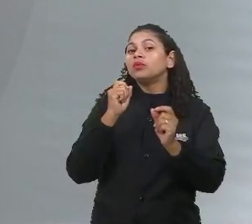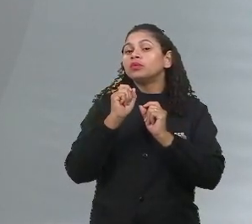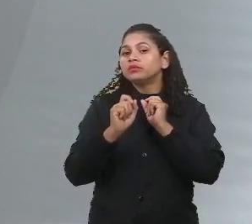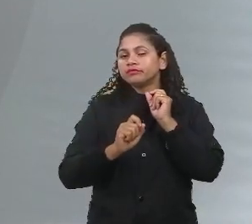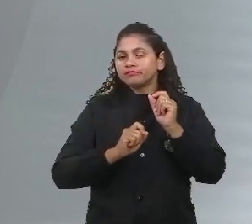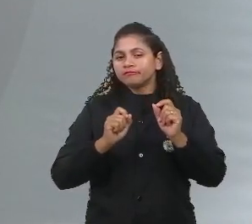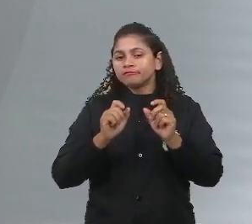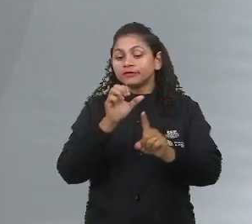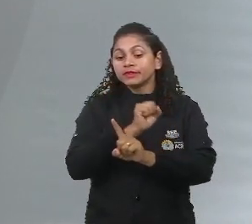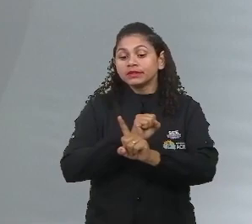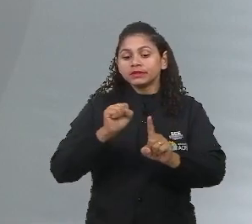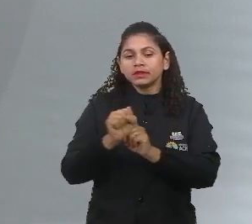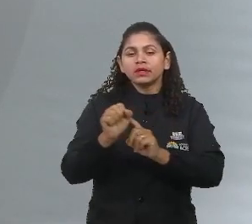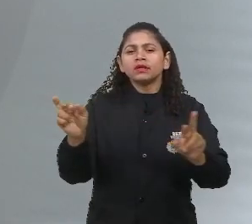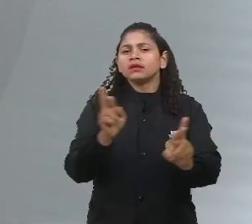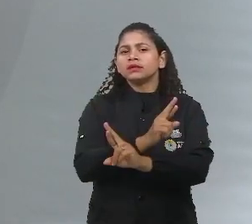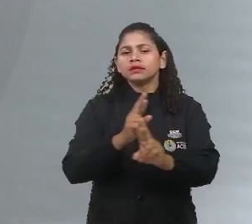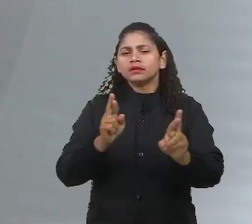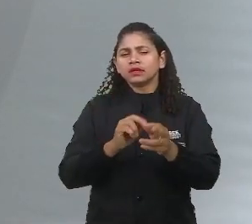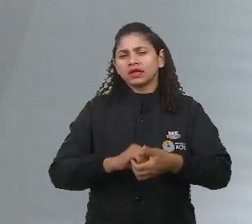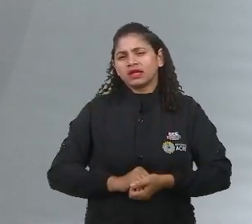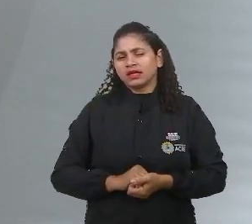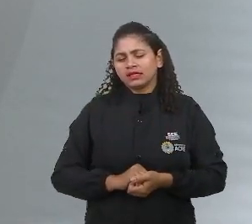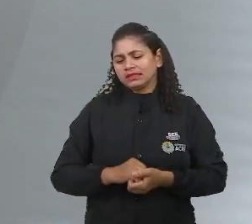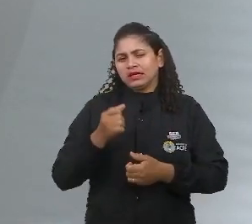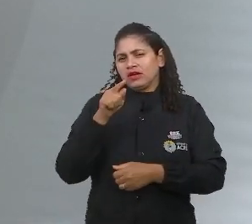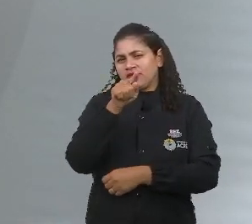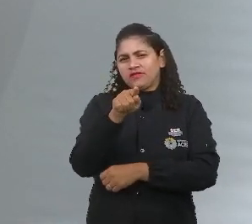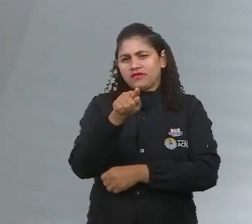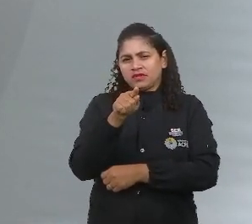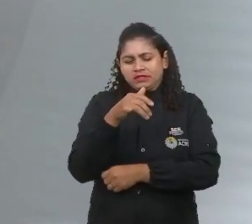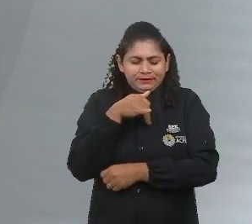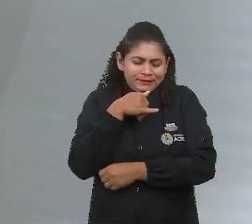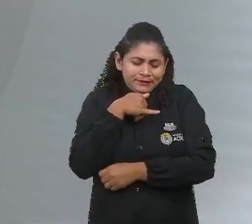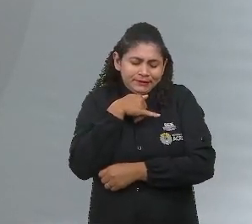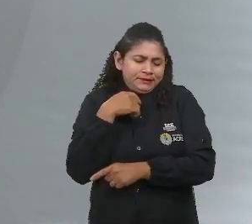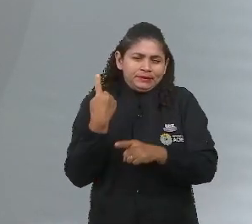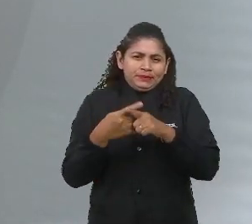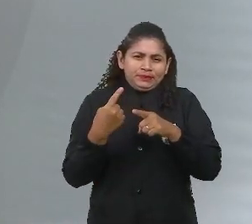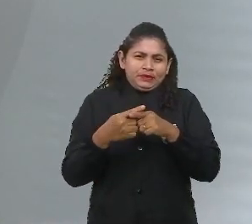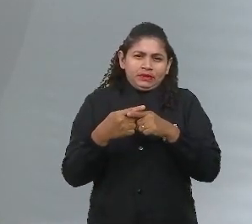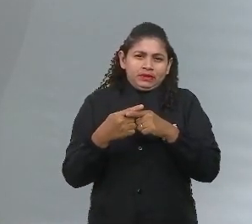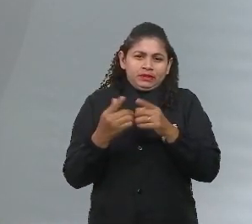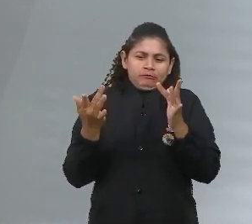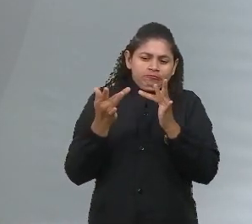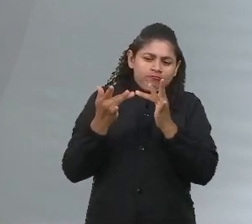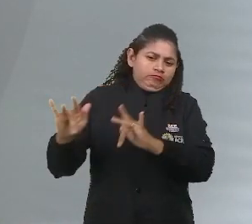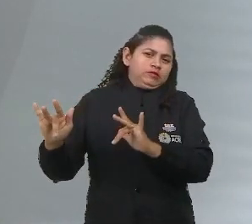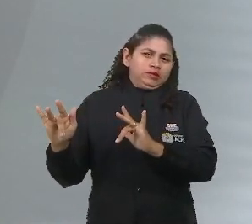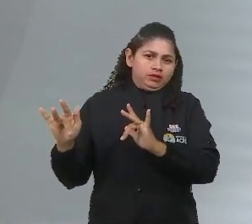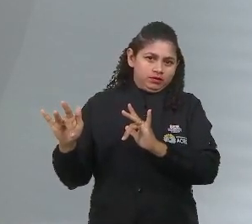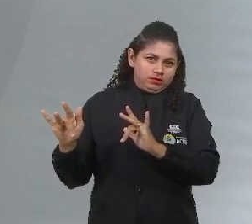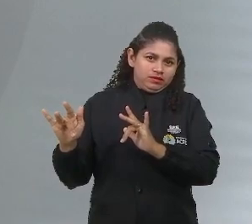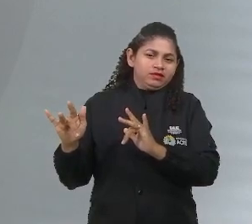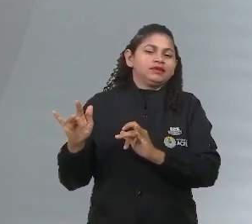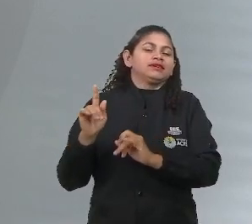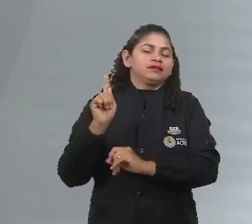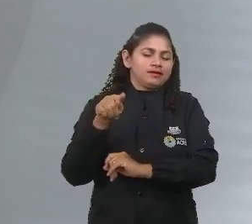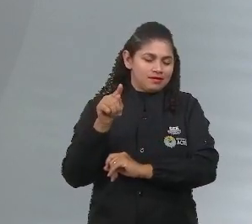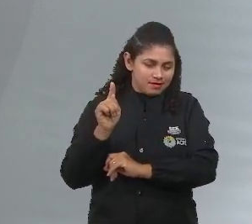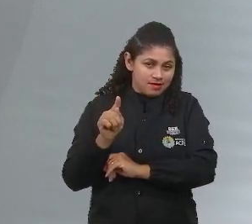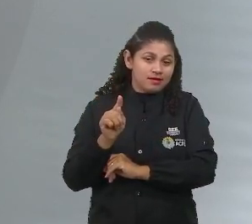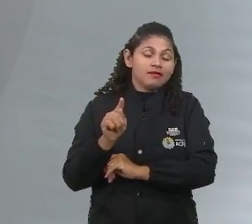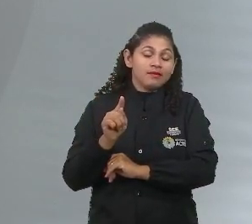é das relações. Vai dizer que tu nunca ficou buracochozinho porque é ter brigado com o crush. Ah, para cima de mim. Então, entendo que a gente precisa estar em